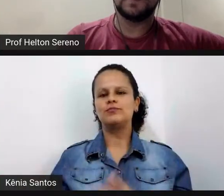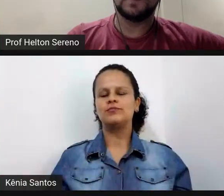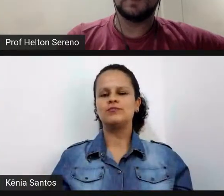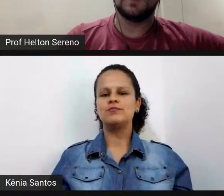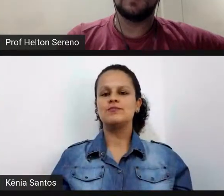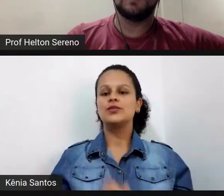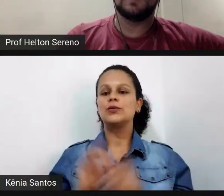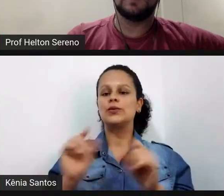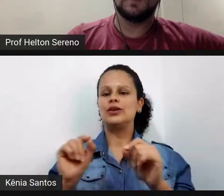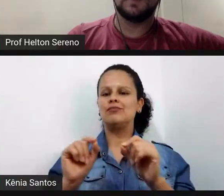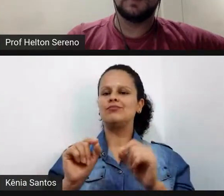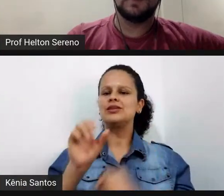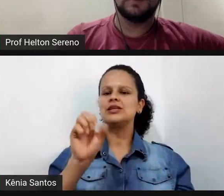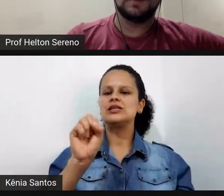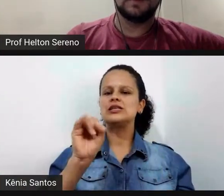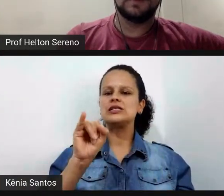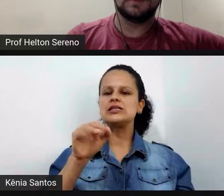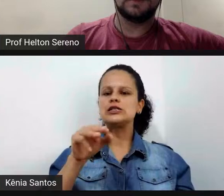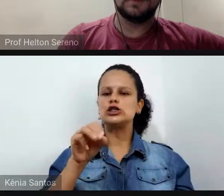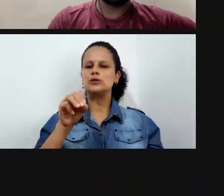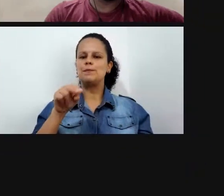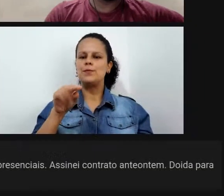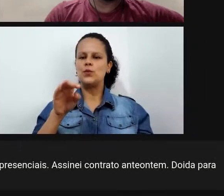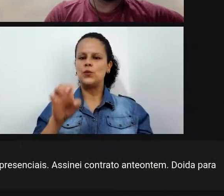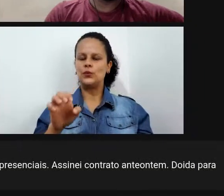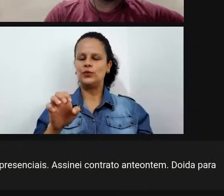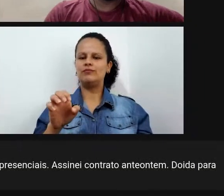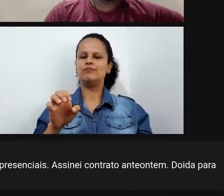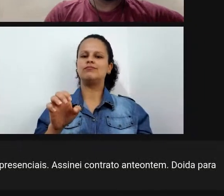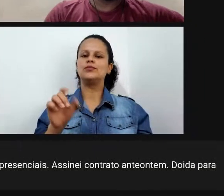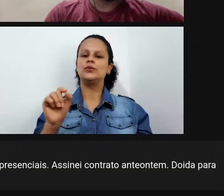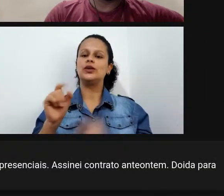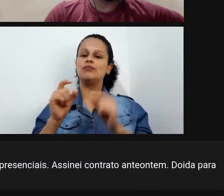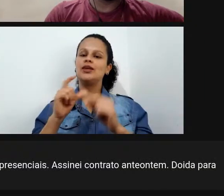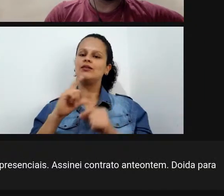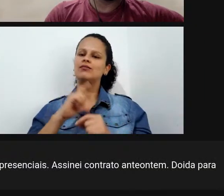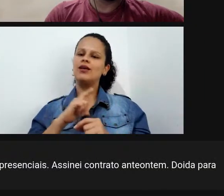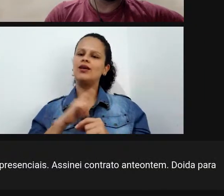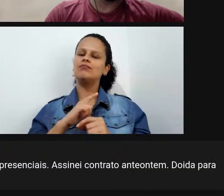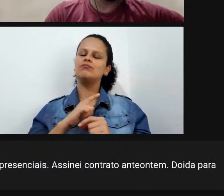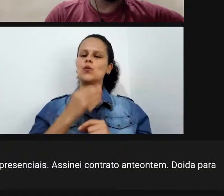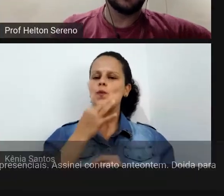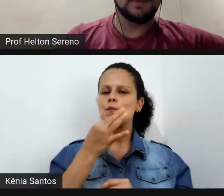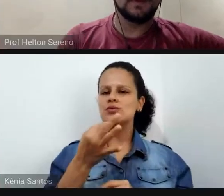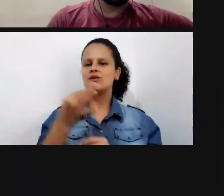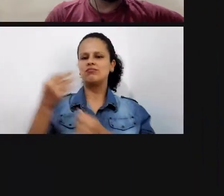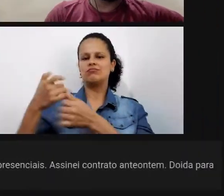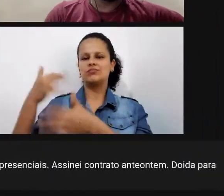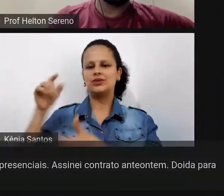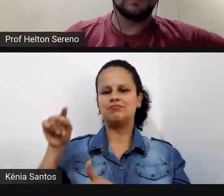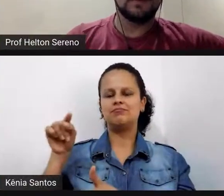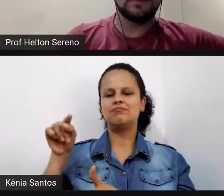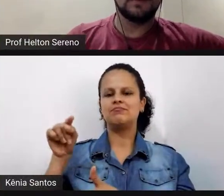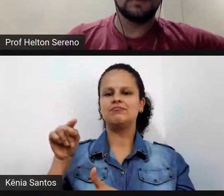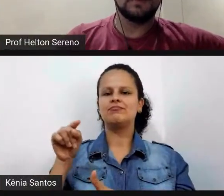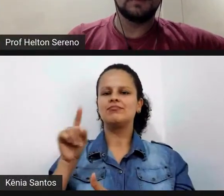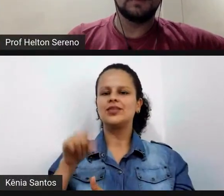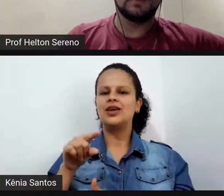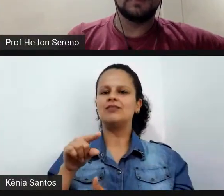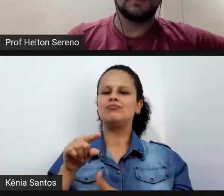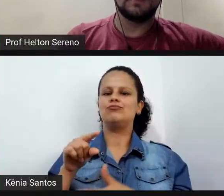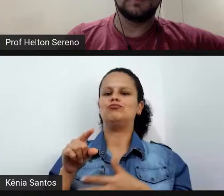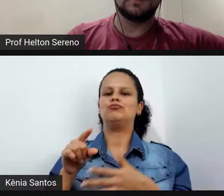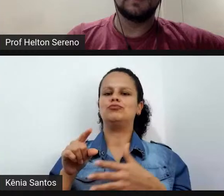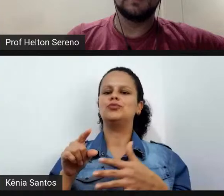a Simone Magalhães ela faz alguns apontamentos aqui que aí a gente pode fechar com chave de